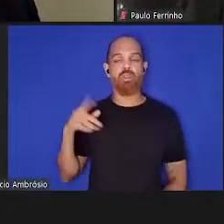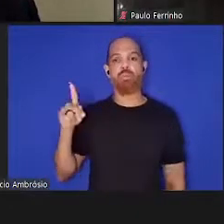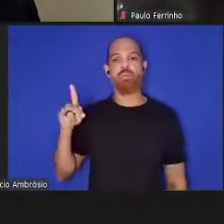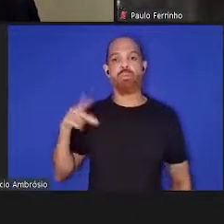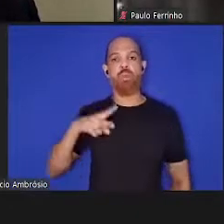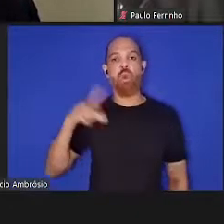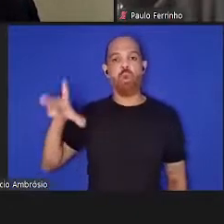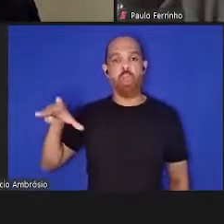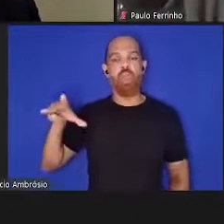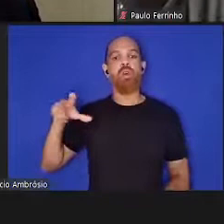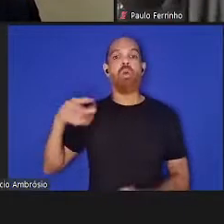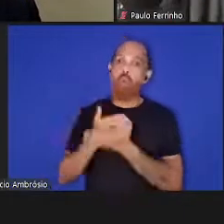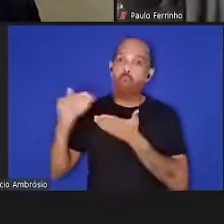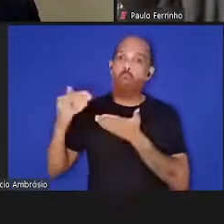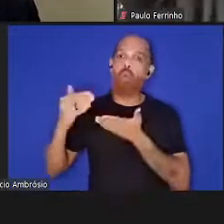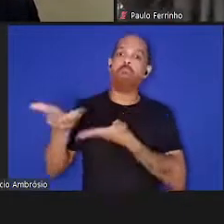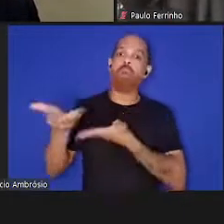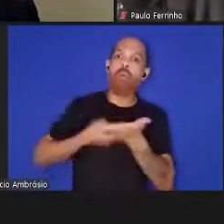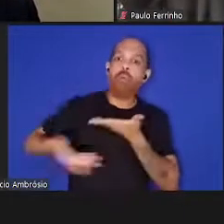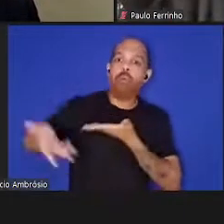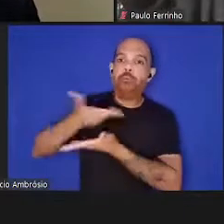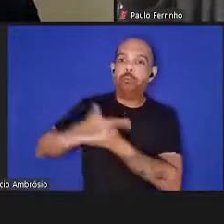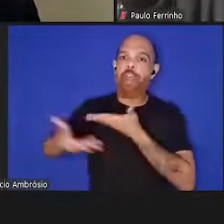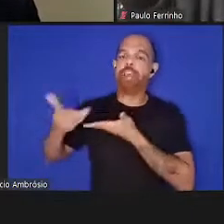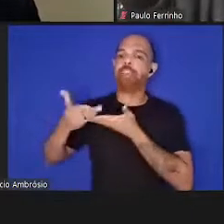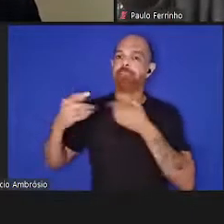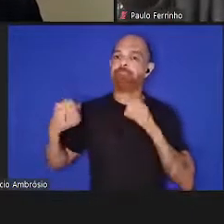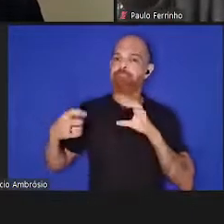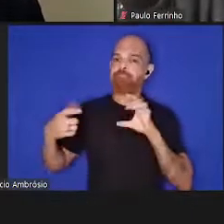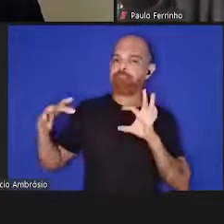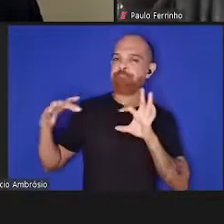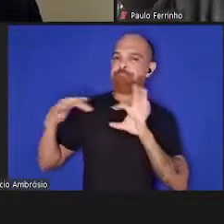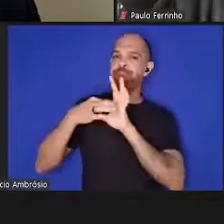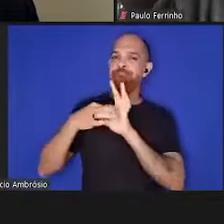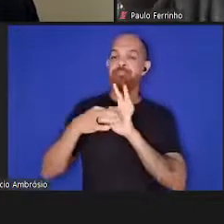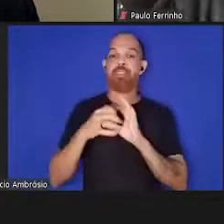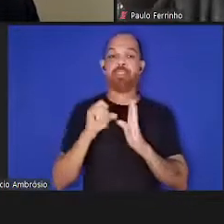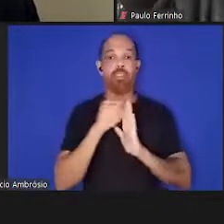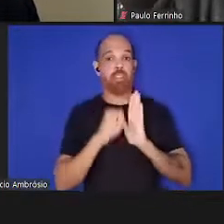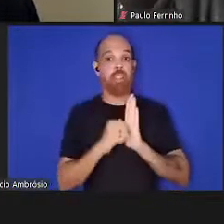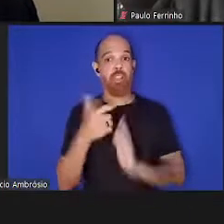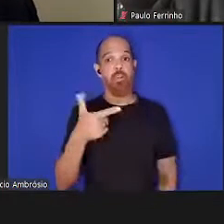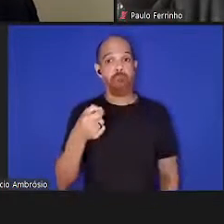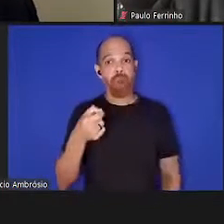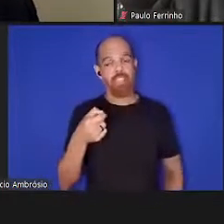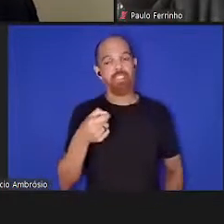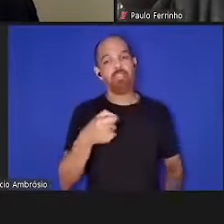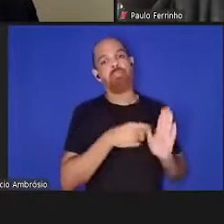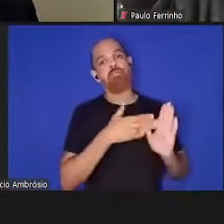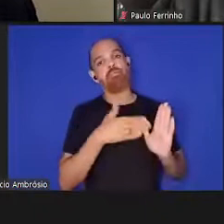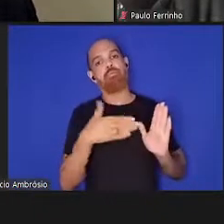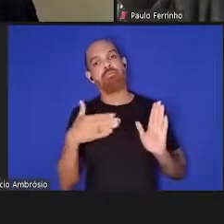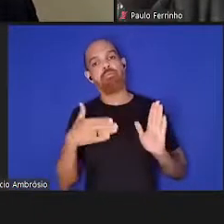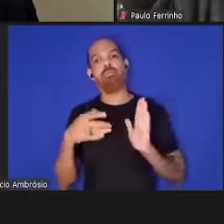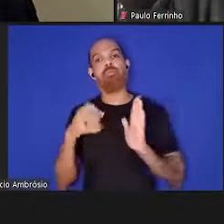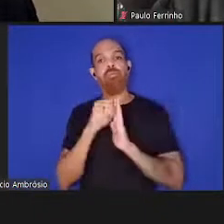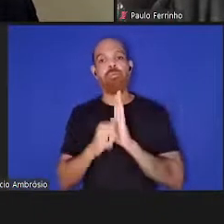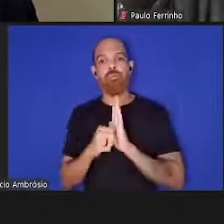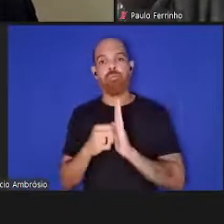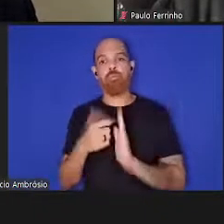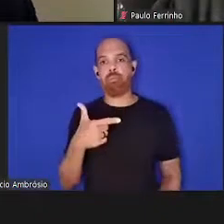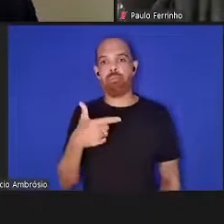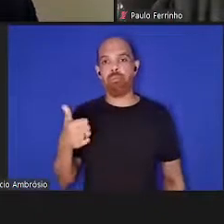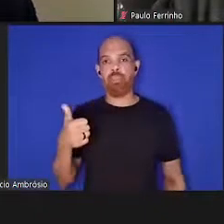conversações e as trocas que caracterizam durante todo o século XX e entram, século XXI, lá dentro,